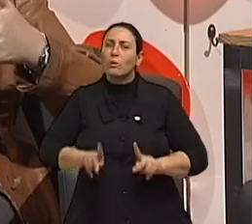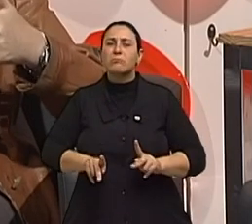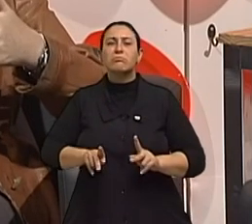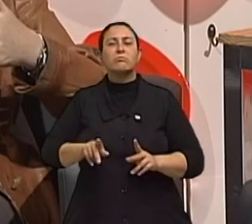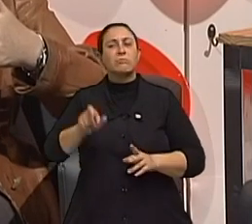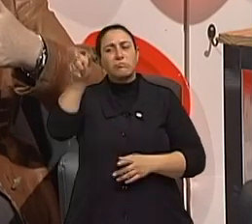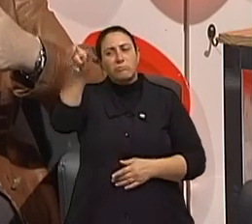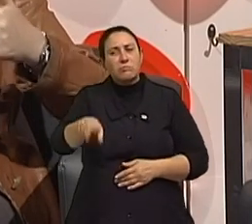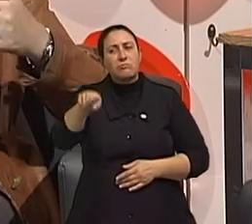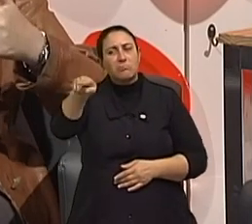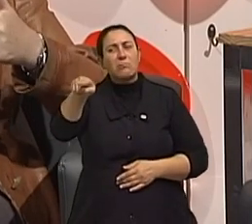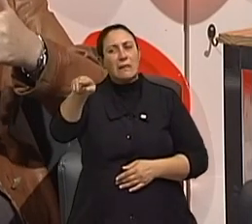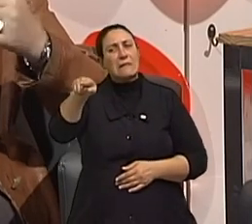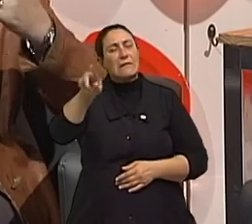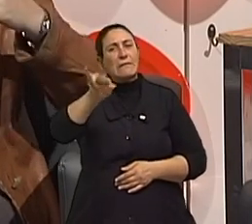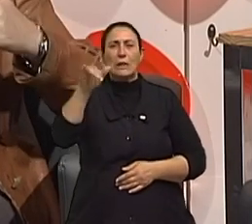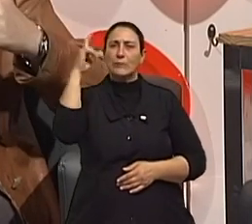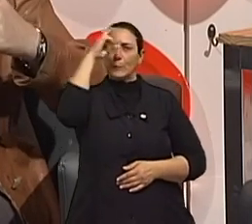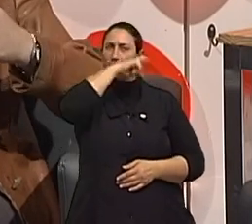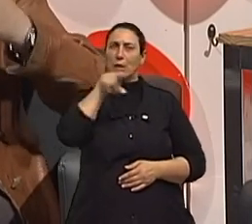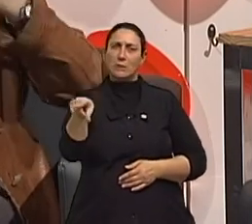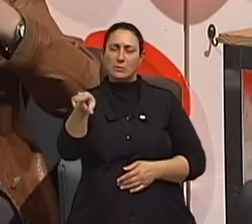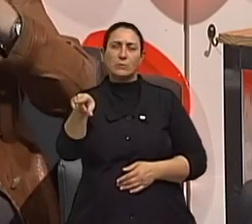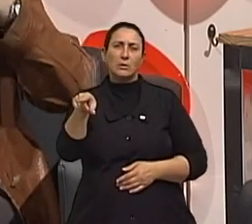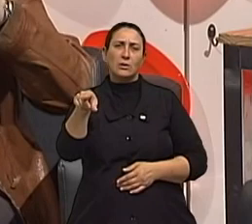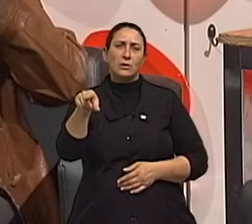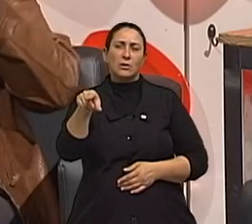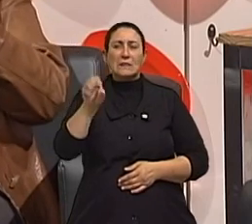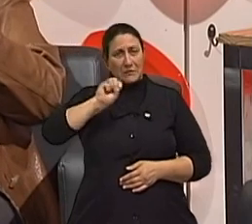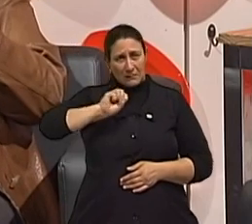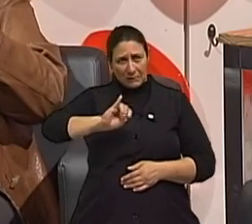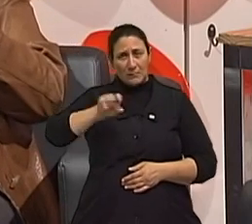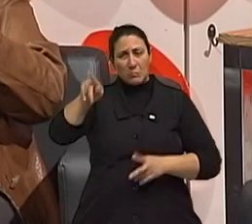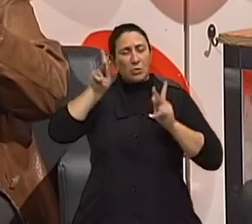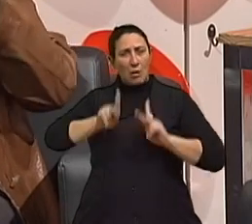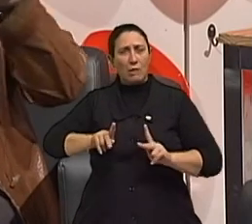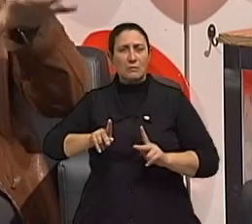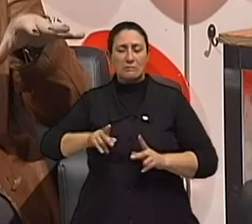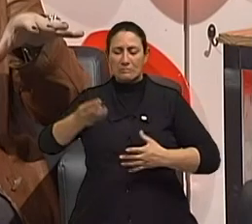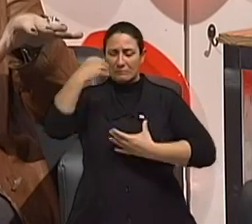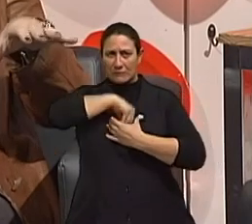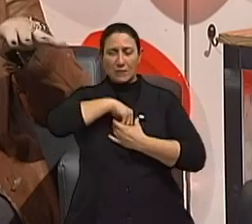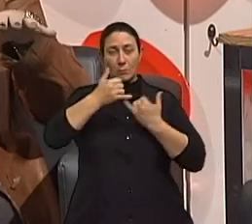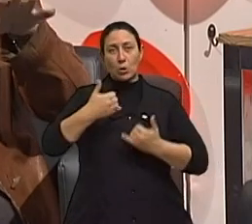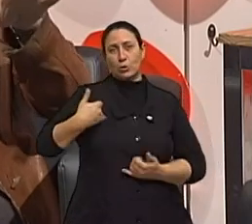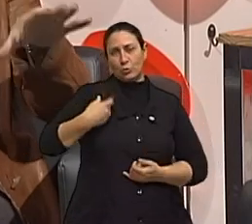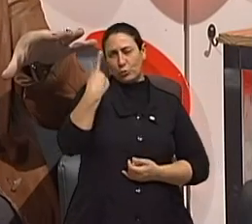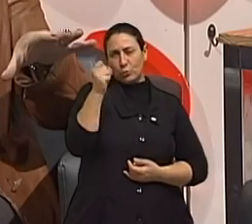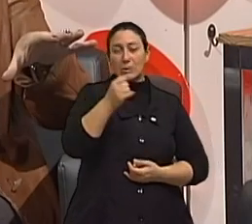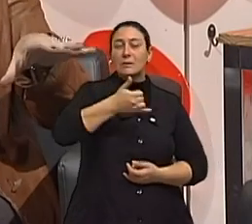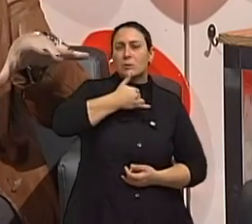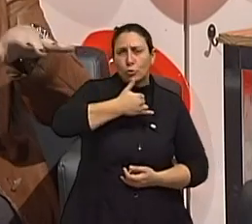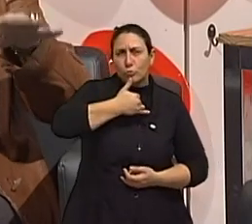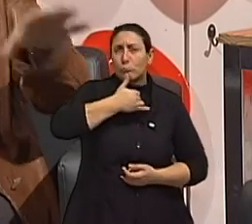vai ter dificuldades, aliás, melhor dizendo, uma pessoa que tiver com esse estado emocional aos 18, não